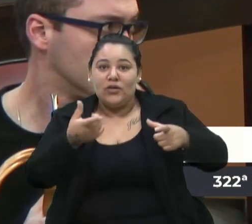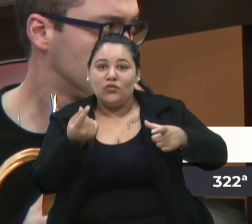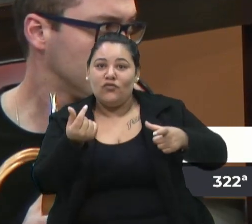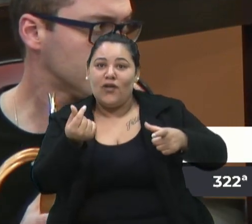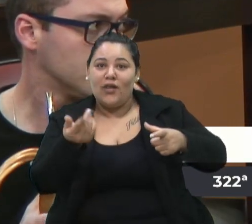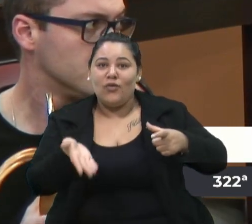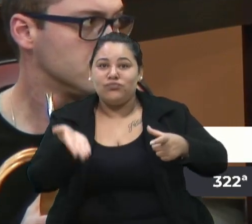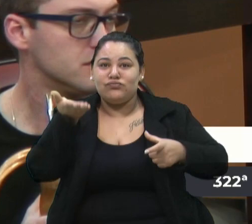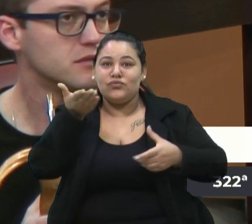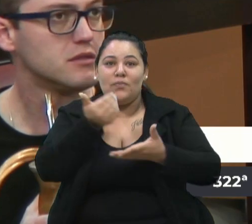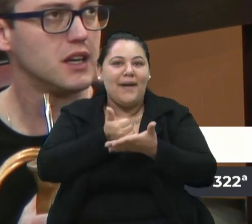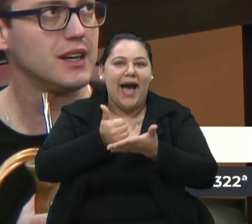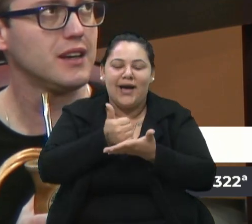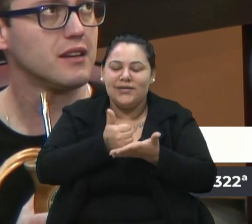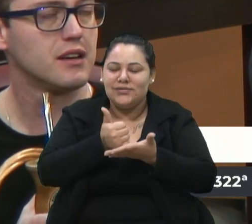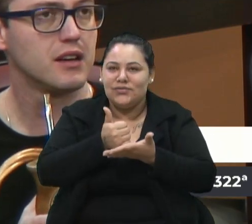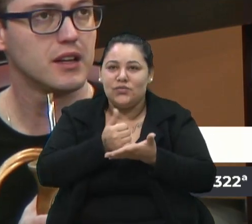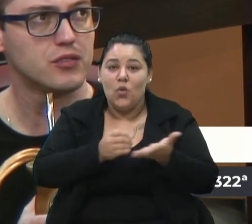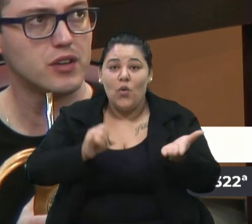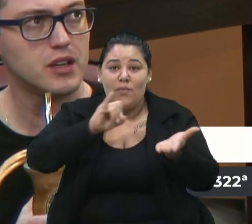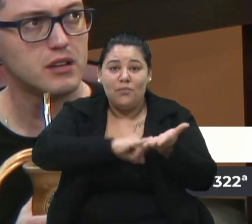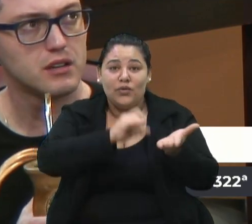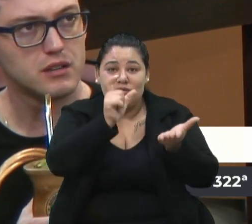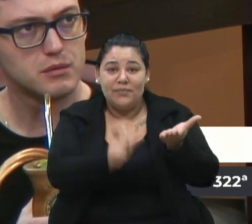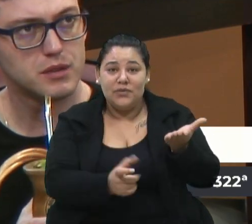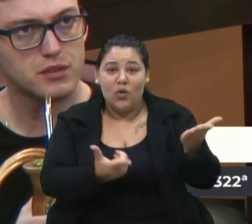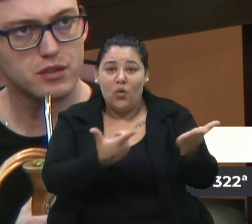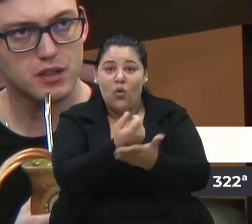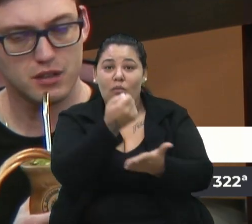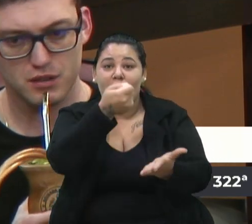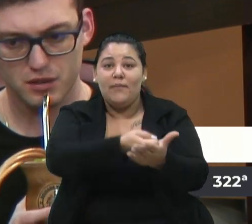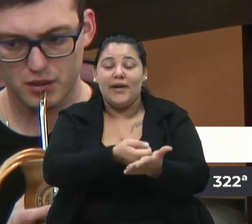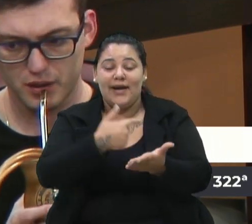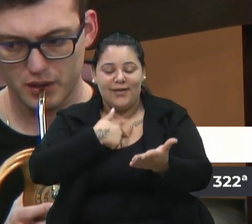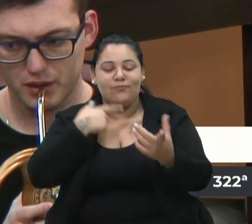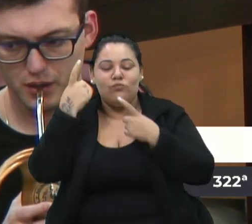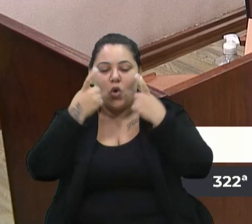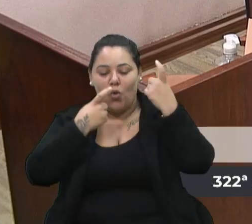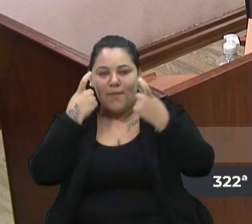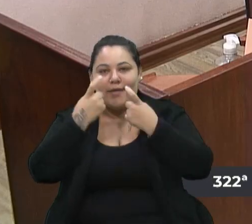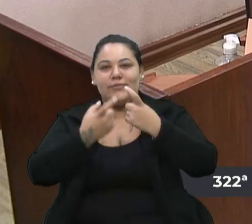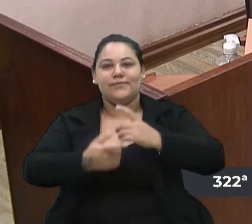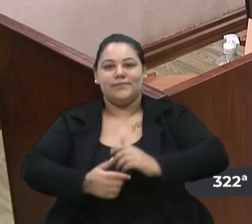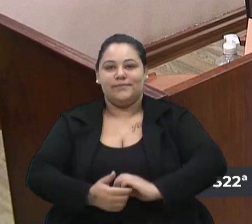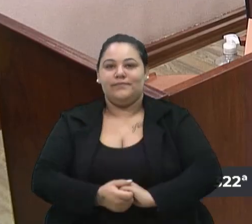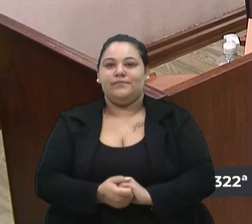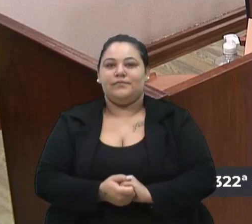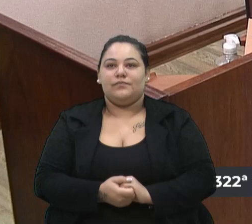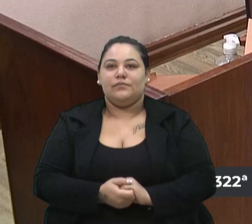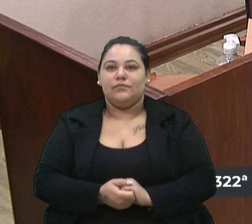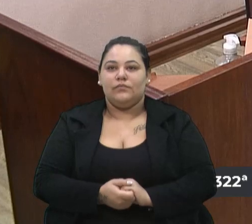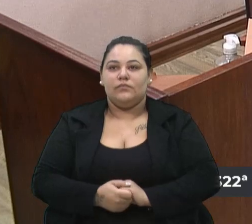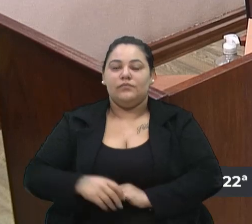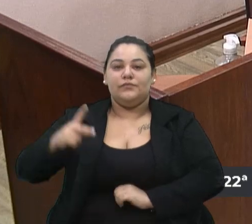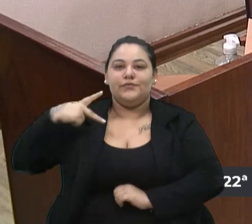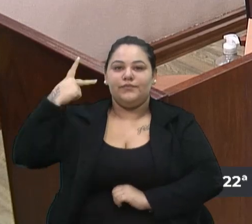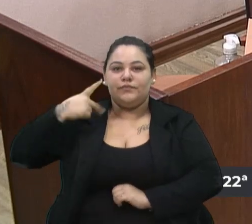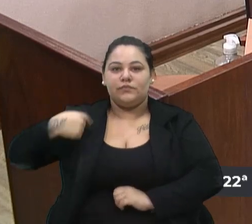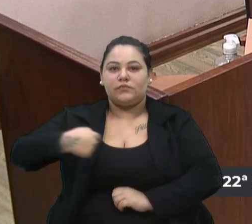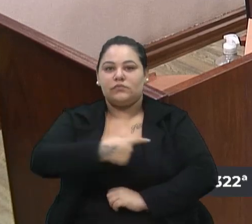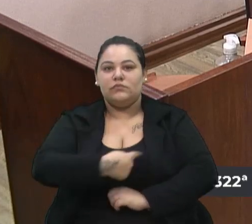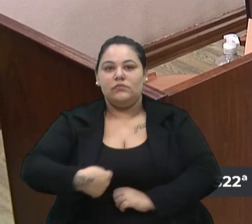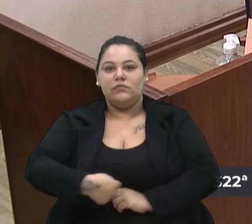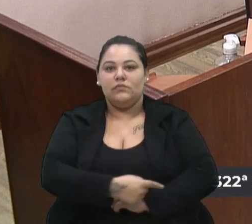o imposto que é o consumidor que vai pagar. Isso é me deixa preocupado. Obrigado. Vereador Zanquim, com a